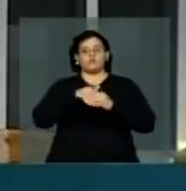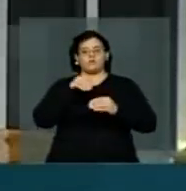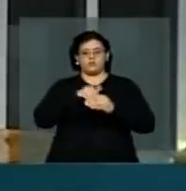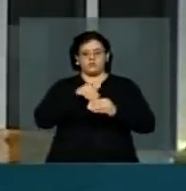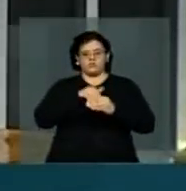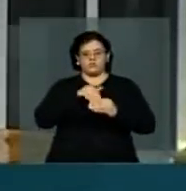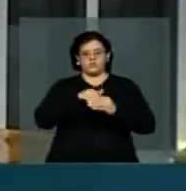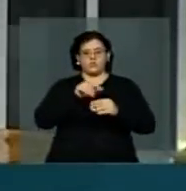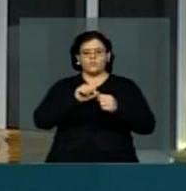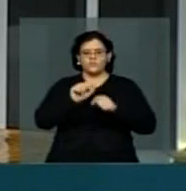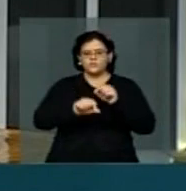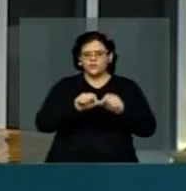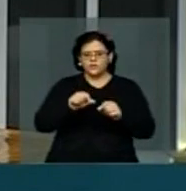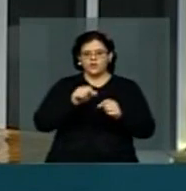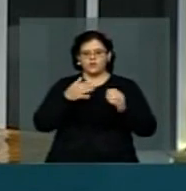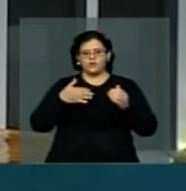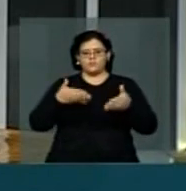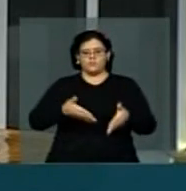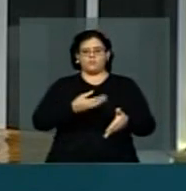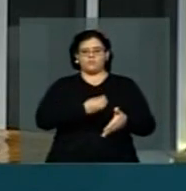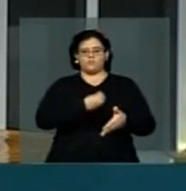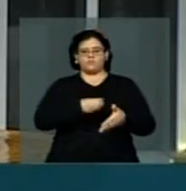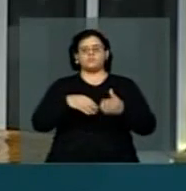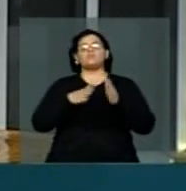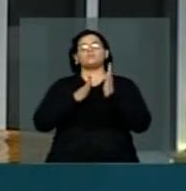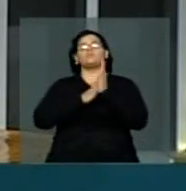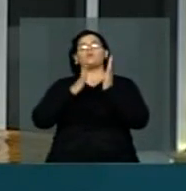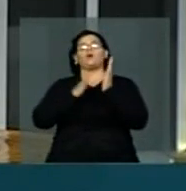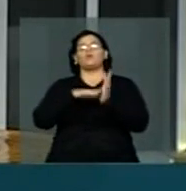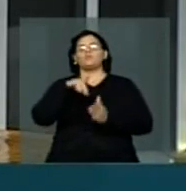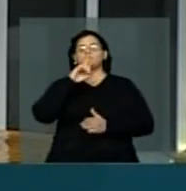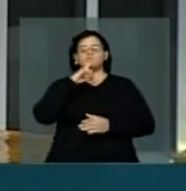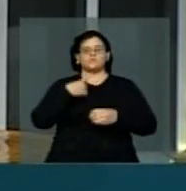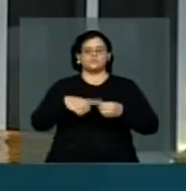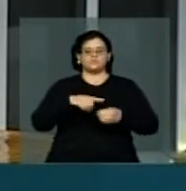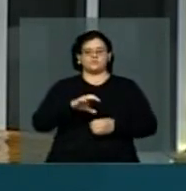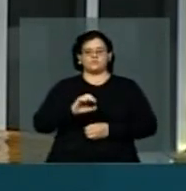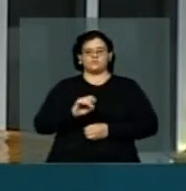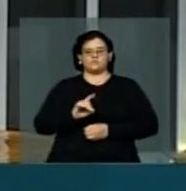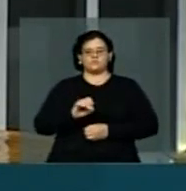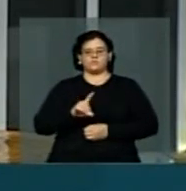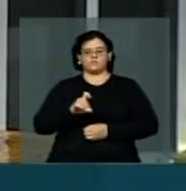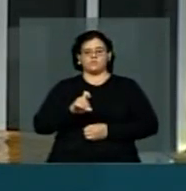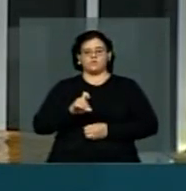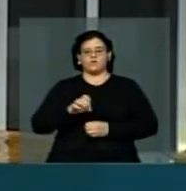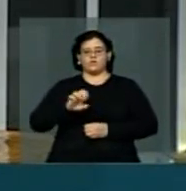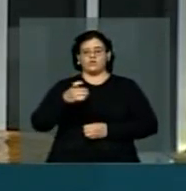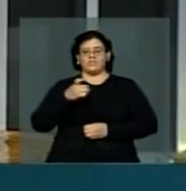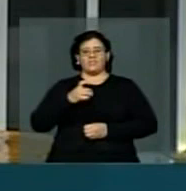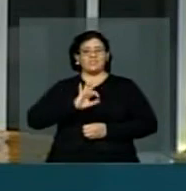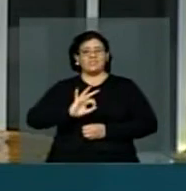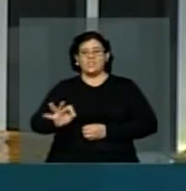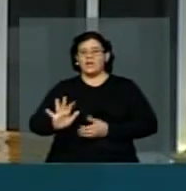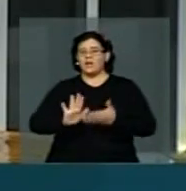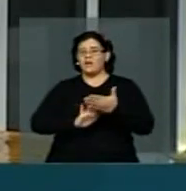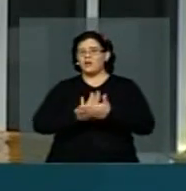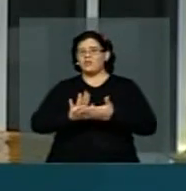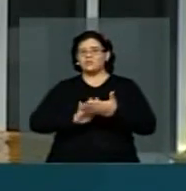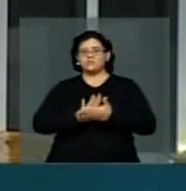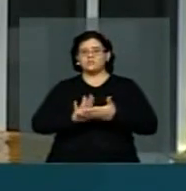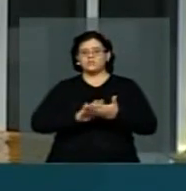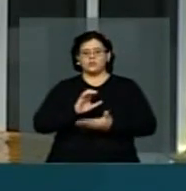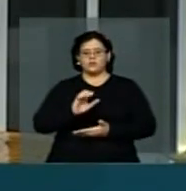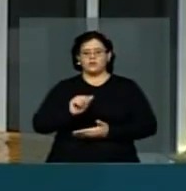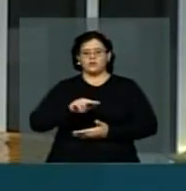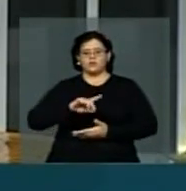participar de um aniversário na cidade de Codó quando nem candidato era e participou na cidade